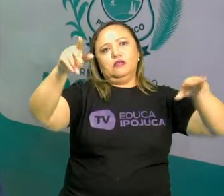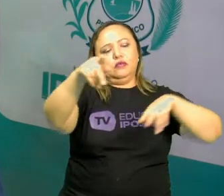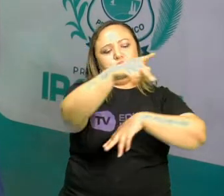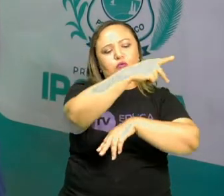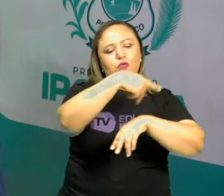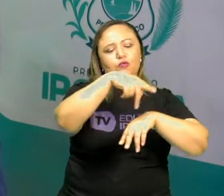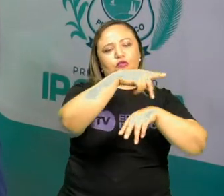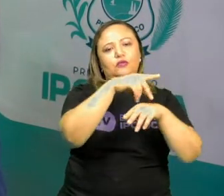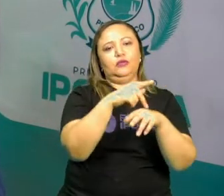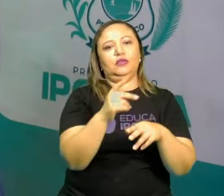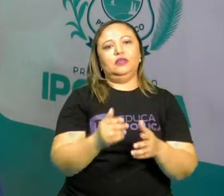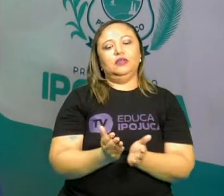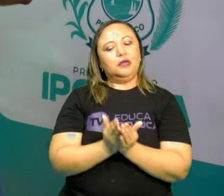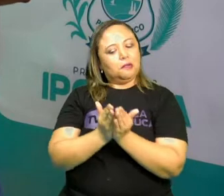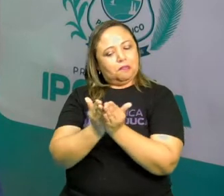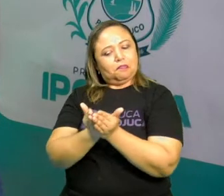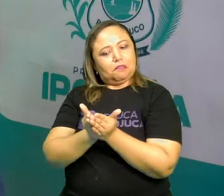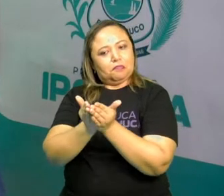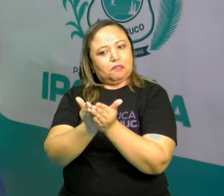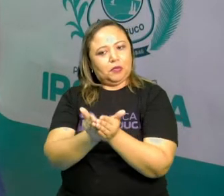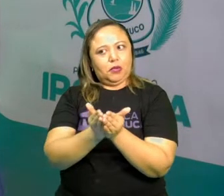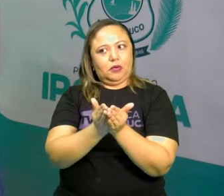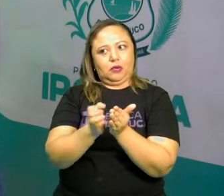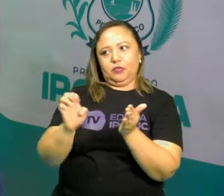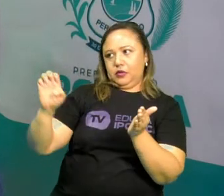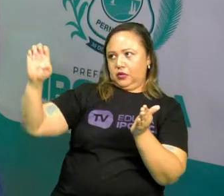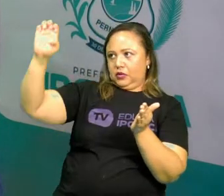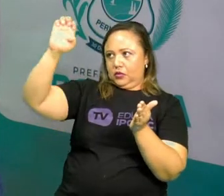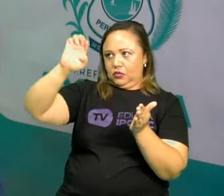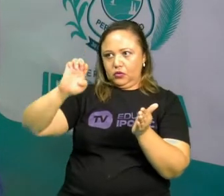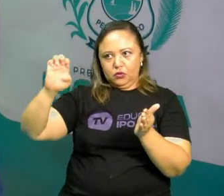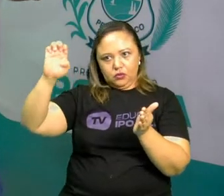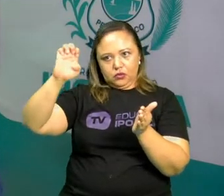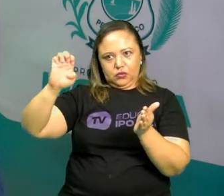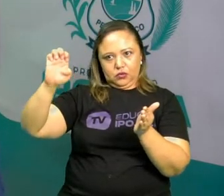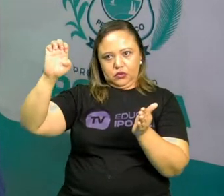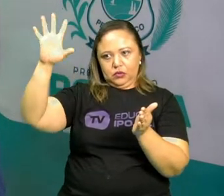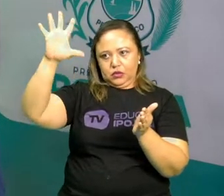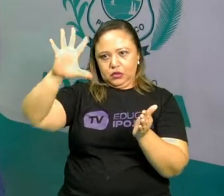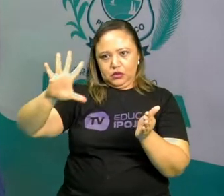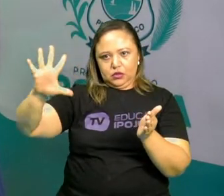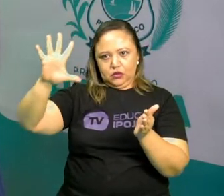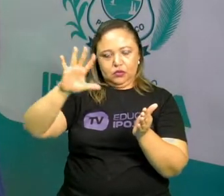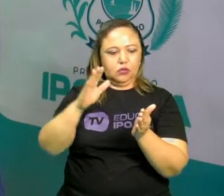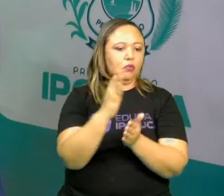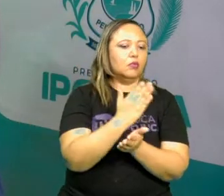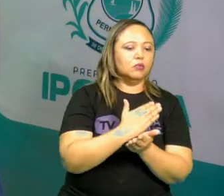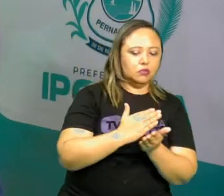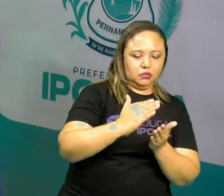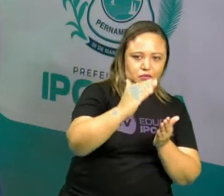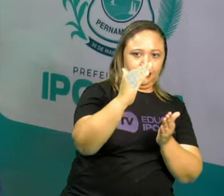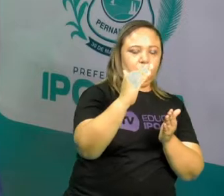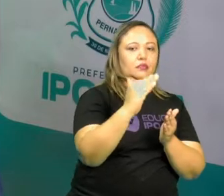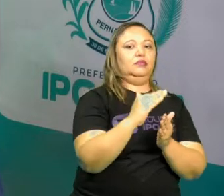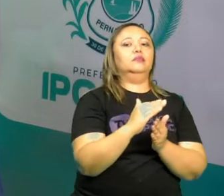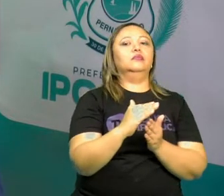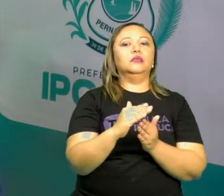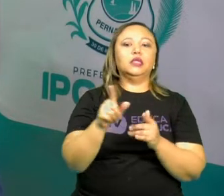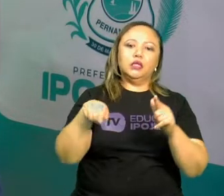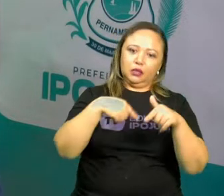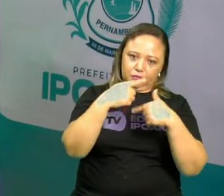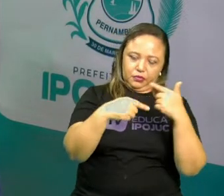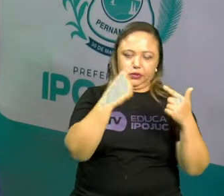do continente americano, a conquista do continente africano, a busca do caminho às índias, todos esses processos